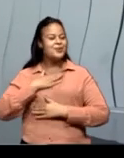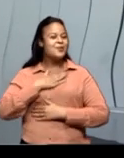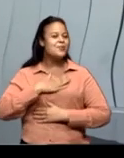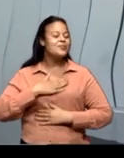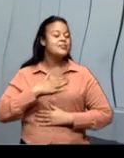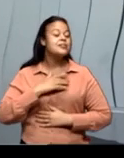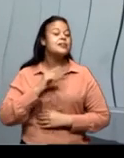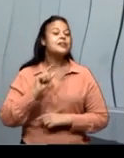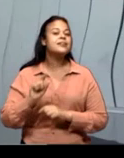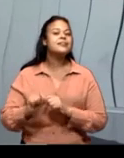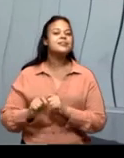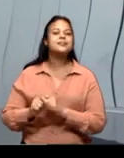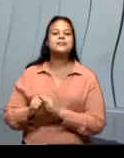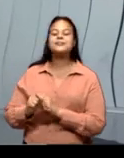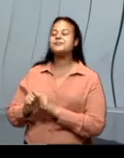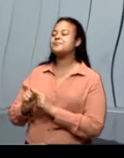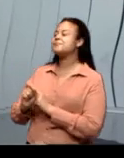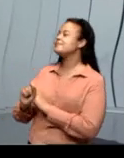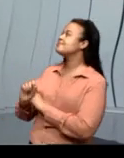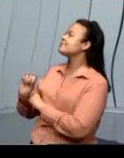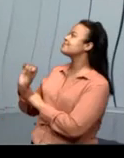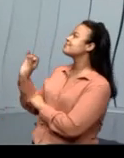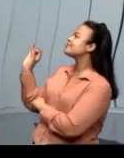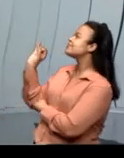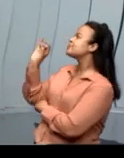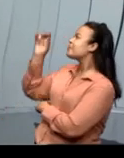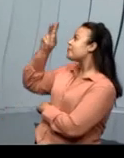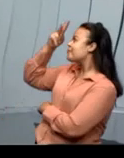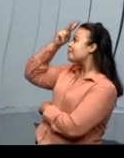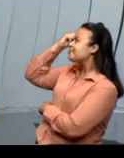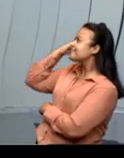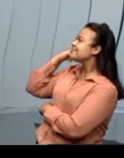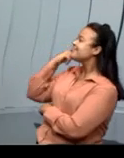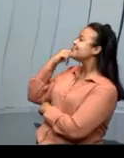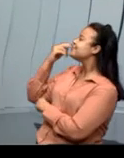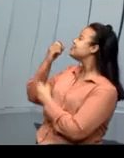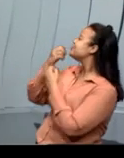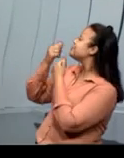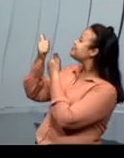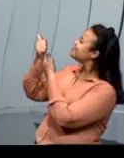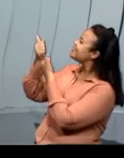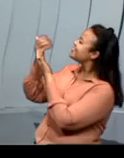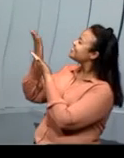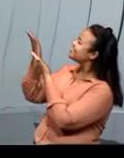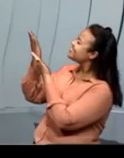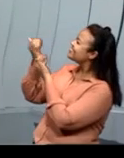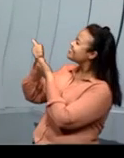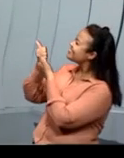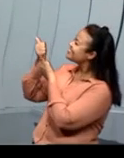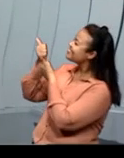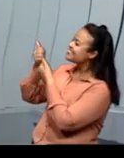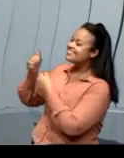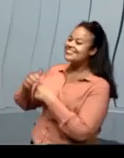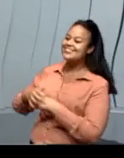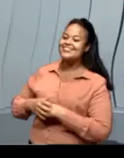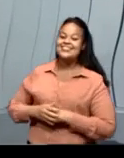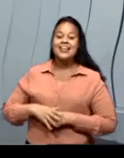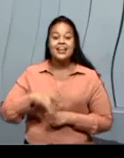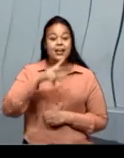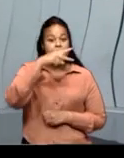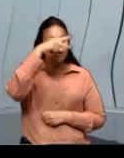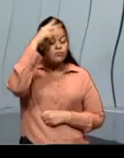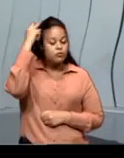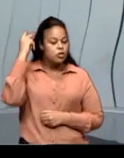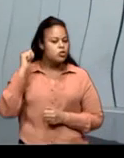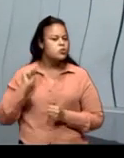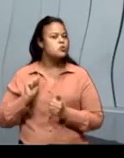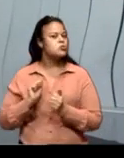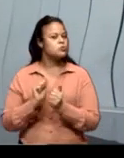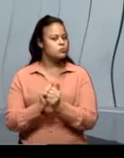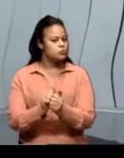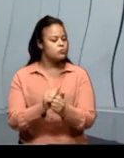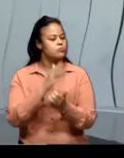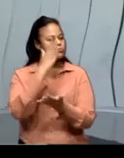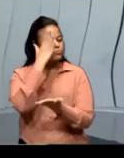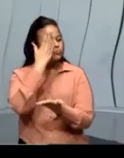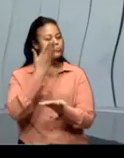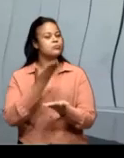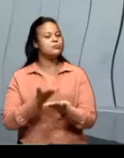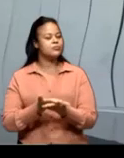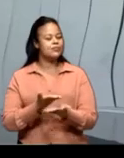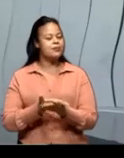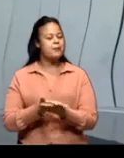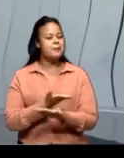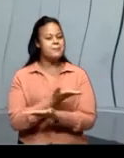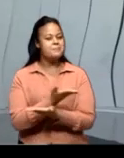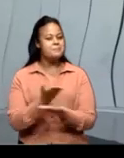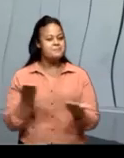de cumprimentar a Vânia. Tudo bem, Vânia? A Vânia vai nos acompanhar nessa aula